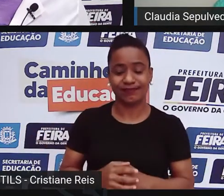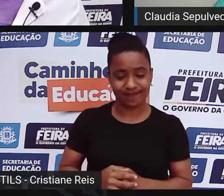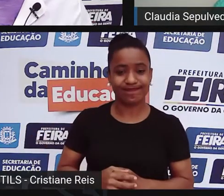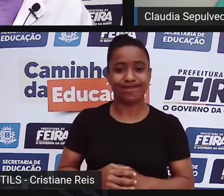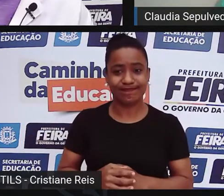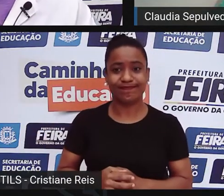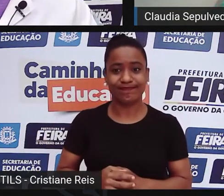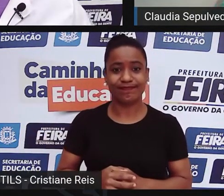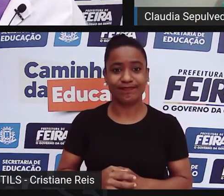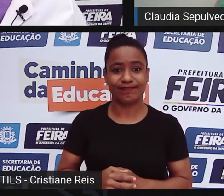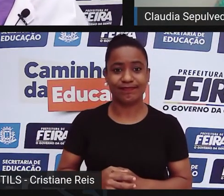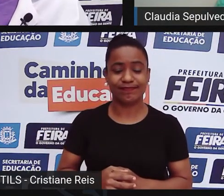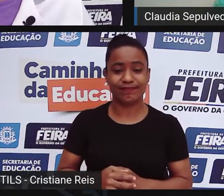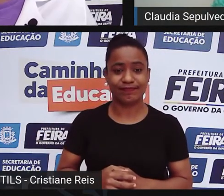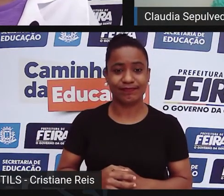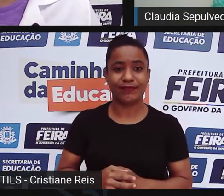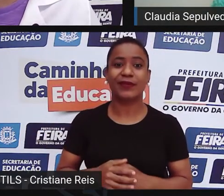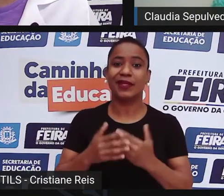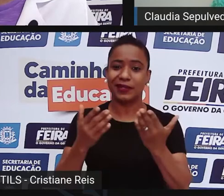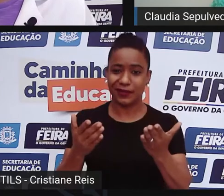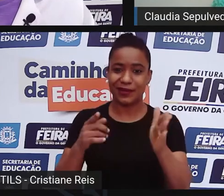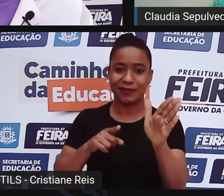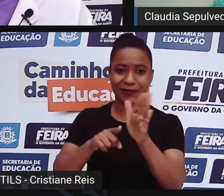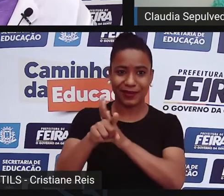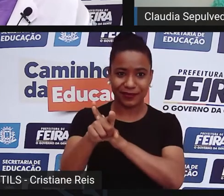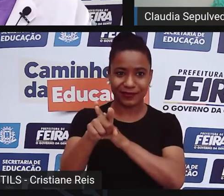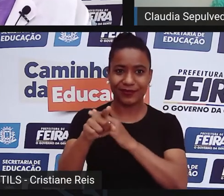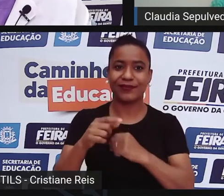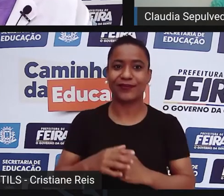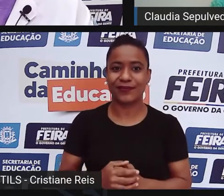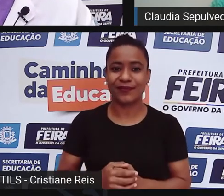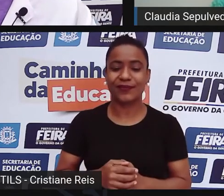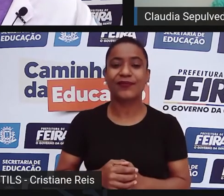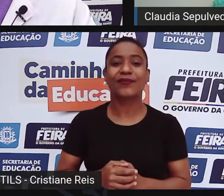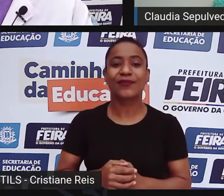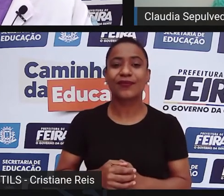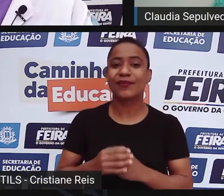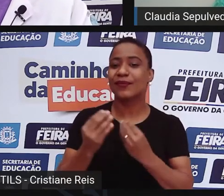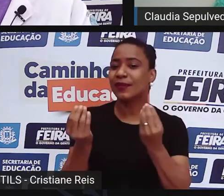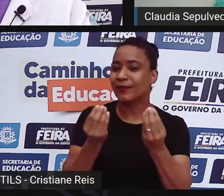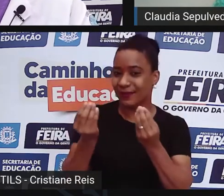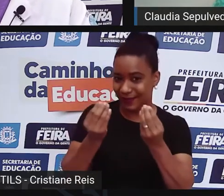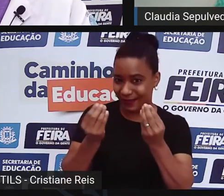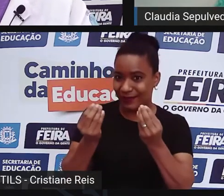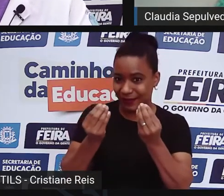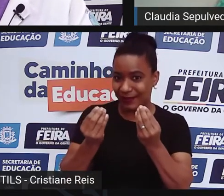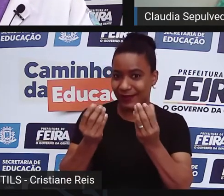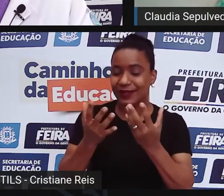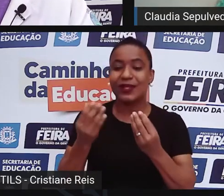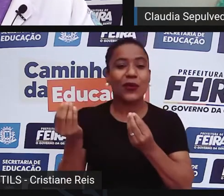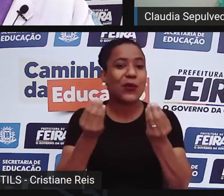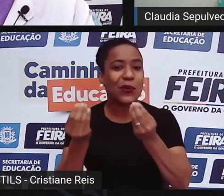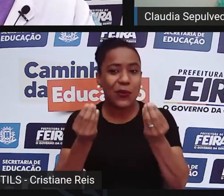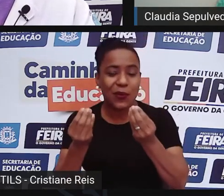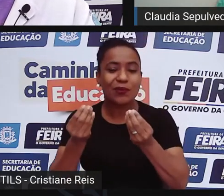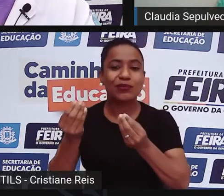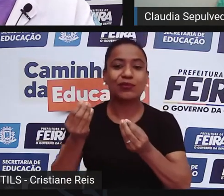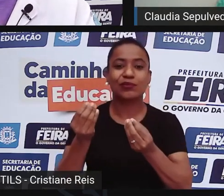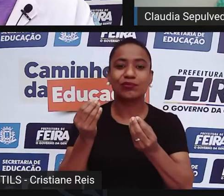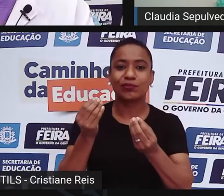a gente já passa direto para a próxima, que eu perguntaria como que está relacionado esse determinismo,